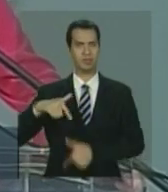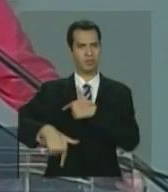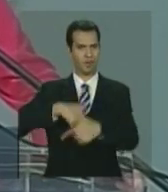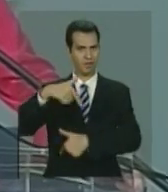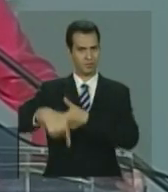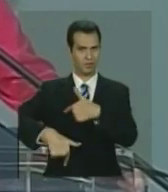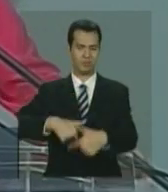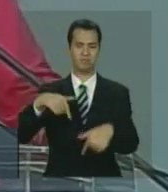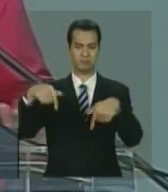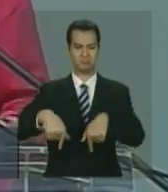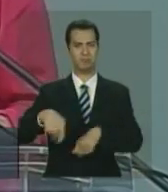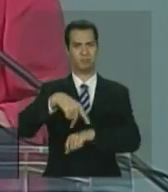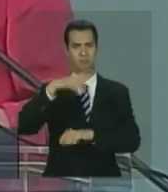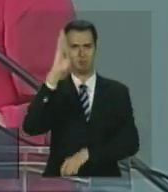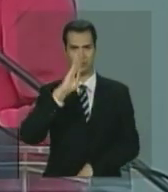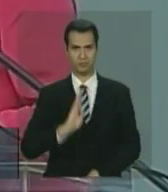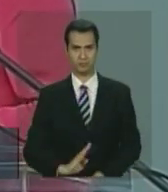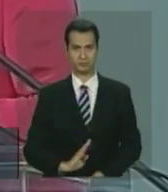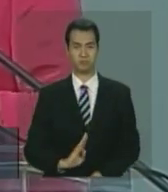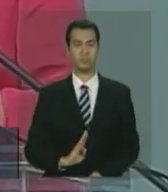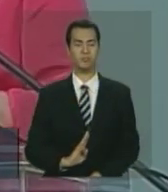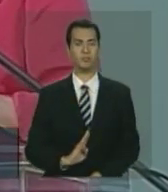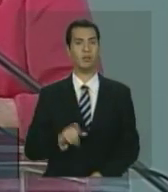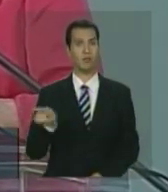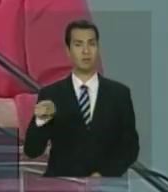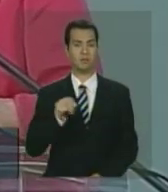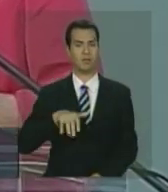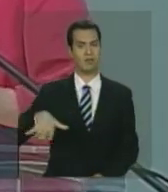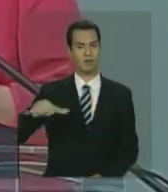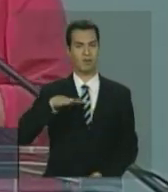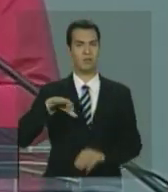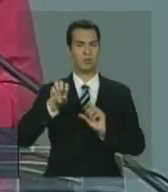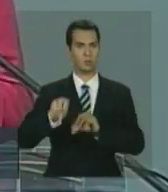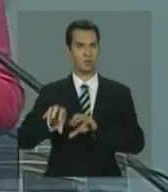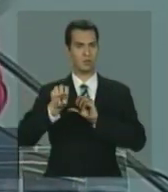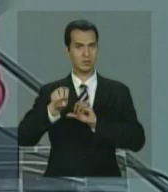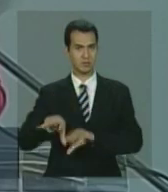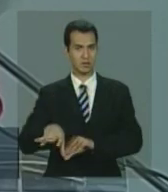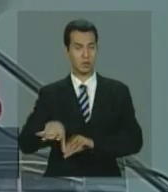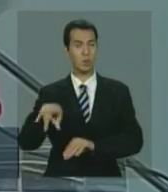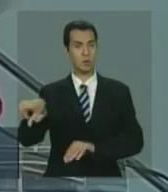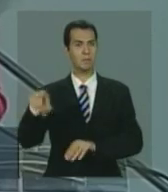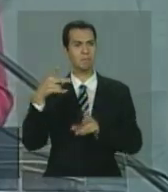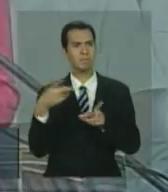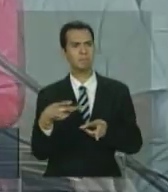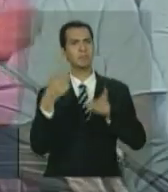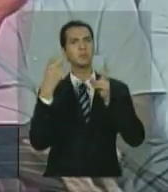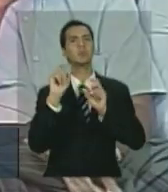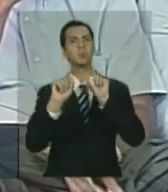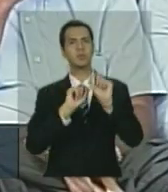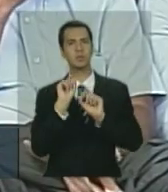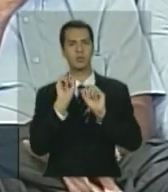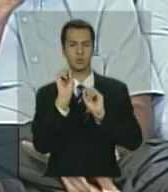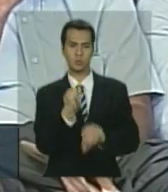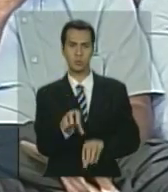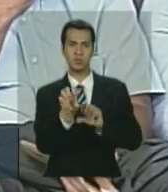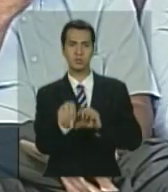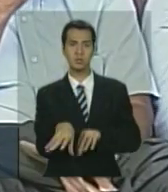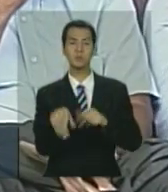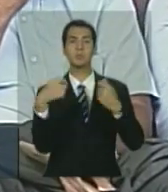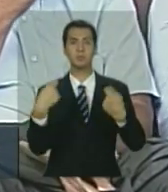na área de educação e que viu que a educação tinha de começar e tinha de ter